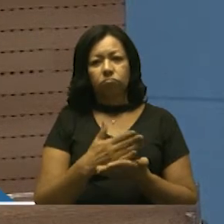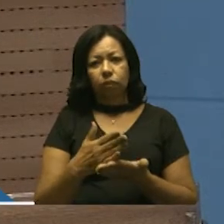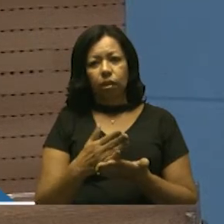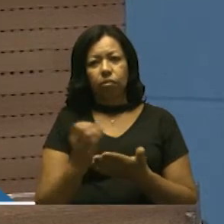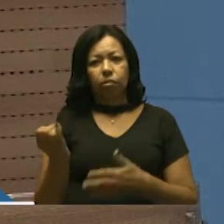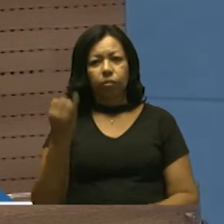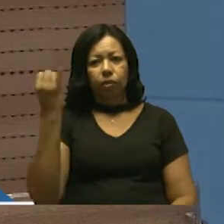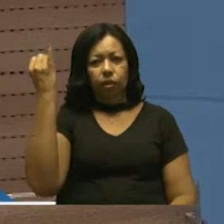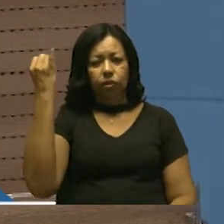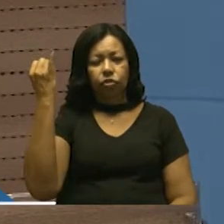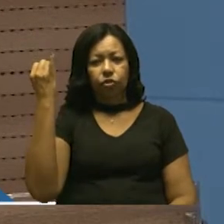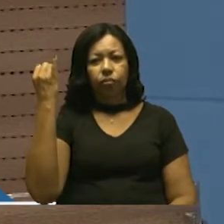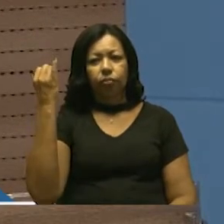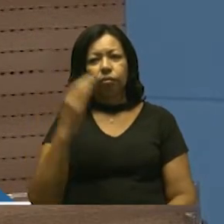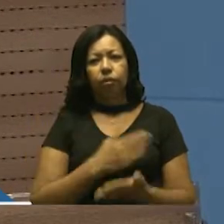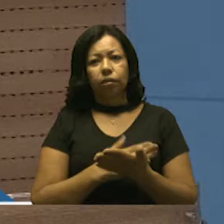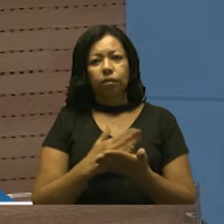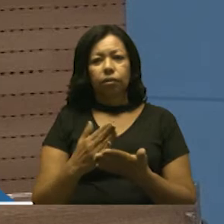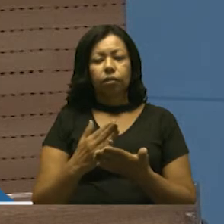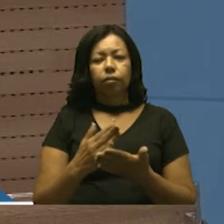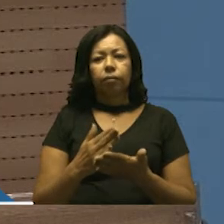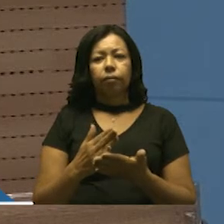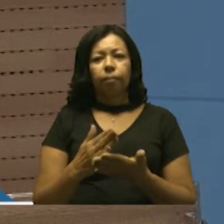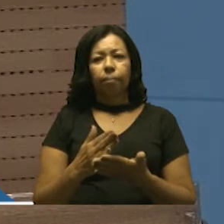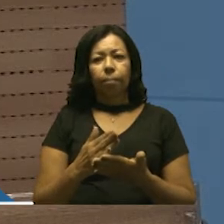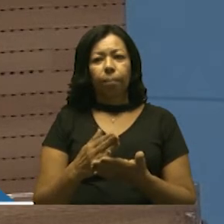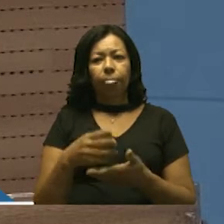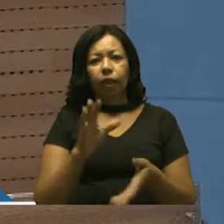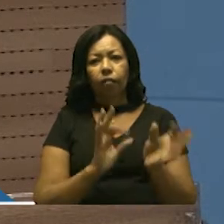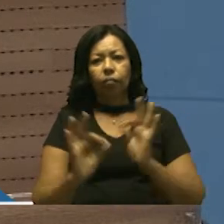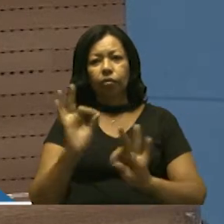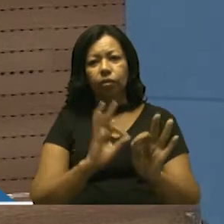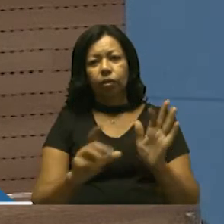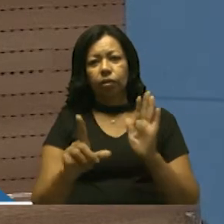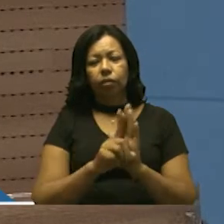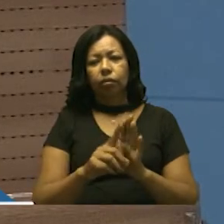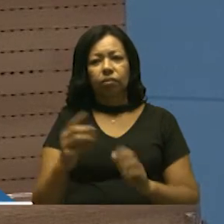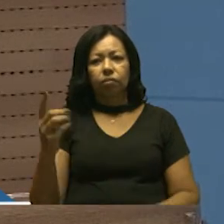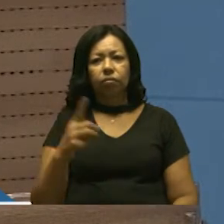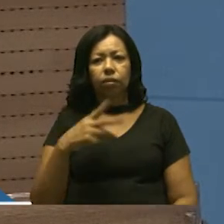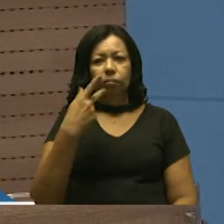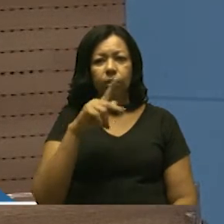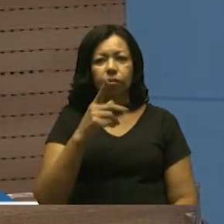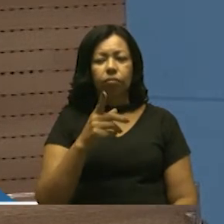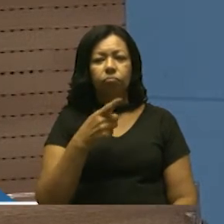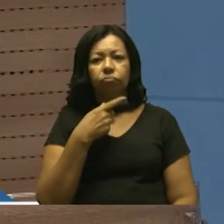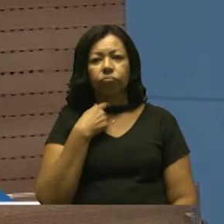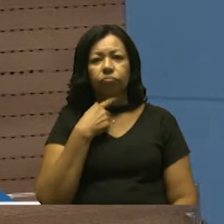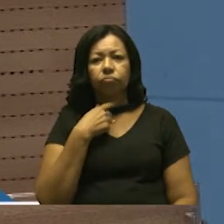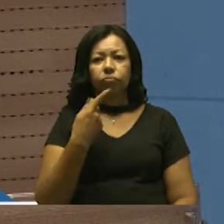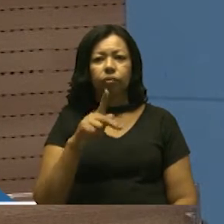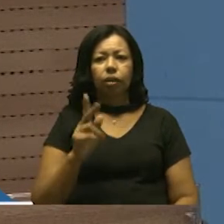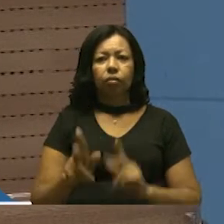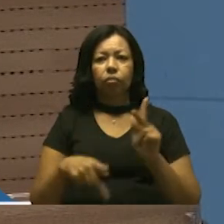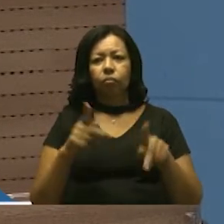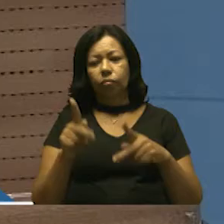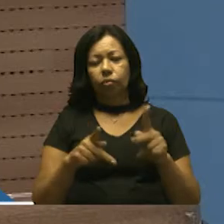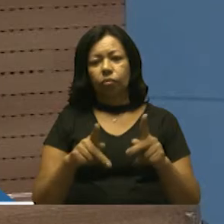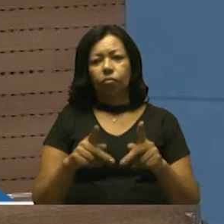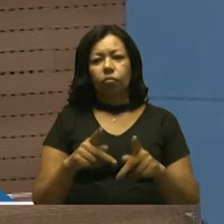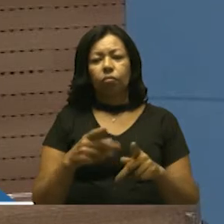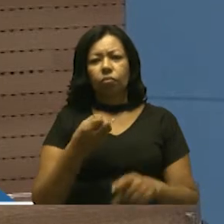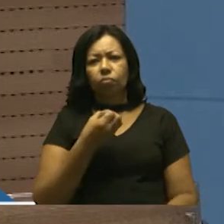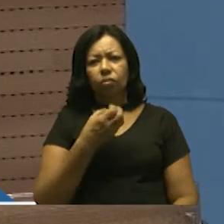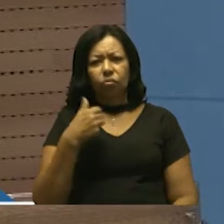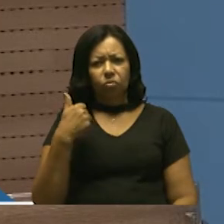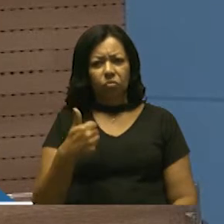a base é tudo, o Alicerce, que é um projeto de lei, vem de encontro ao interesse, sim, da nossa comunidade, um excelente